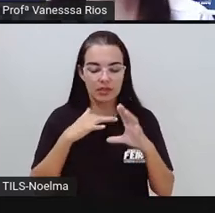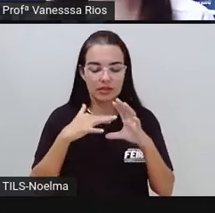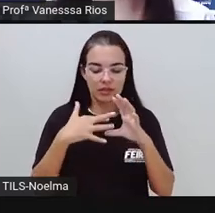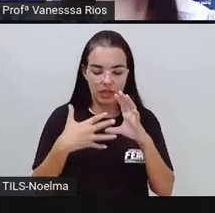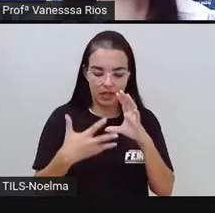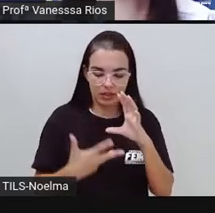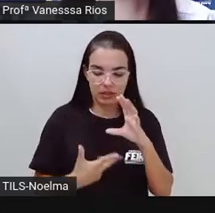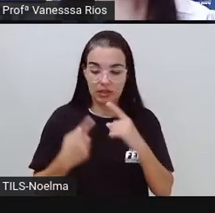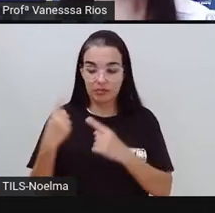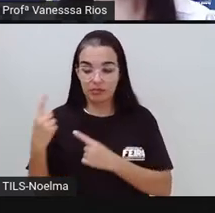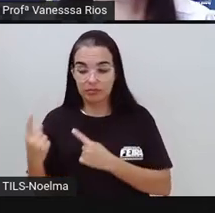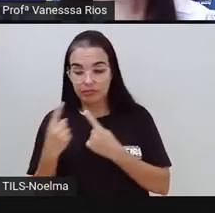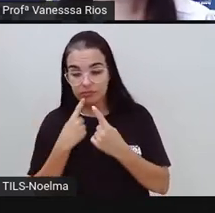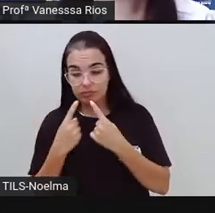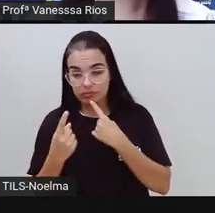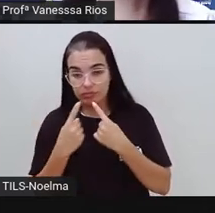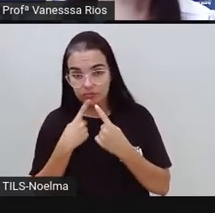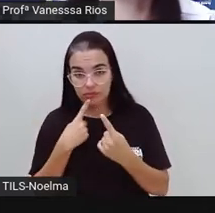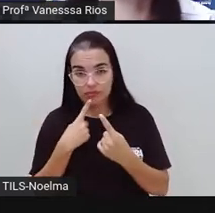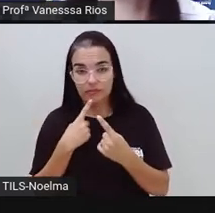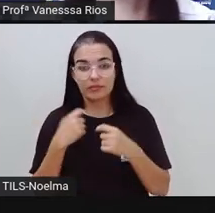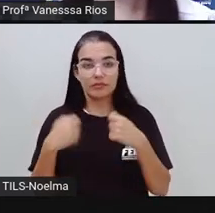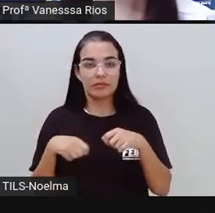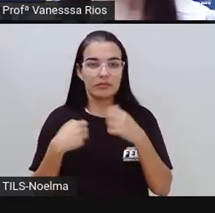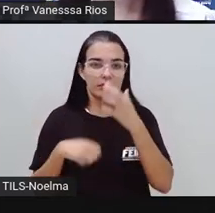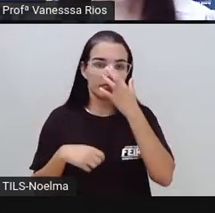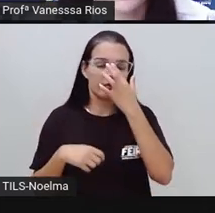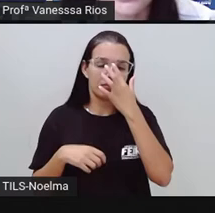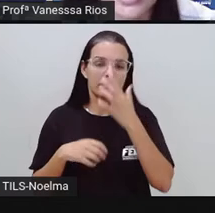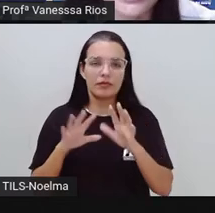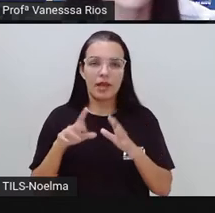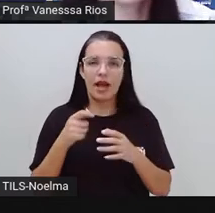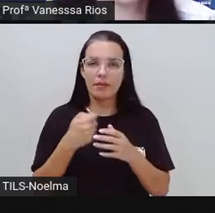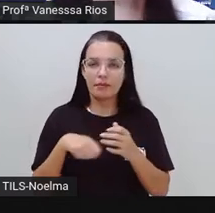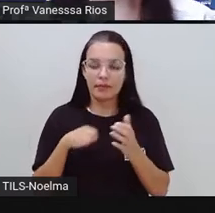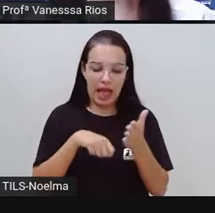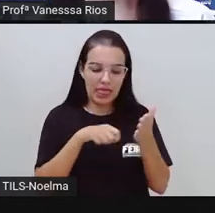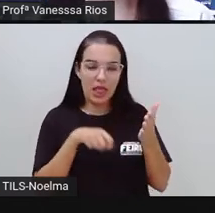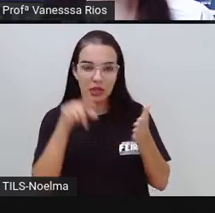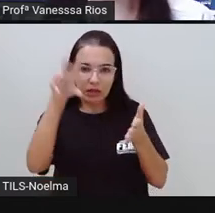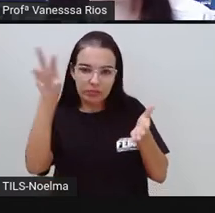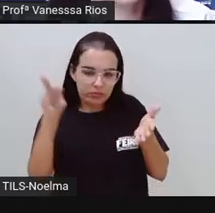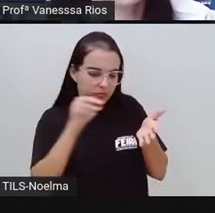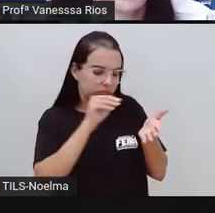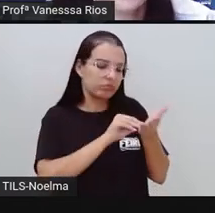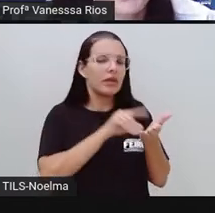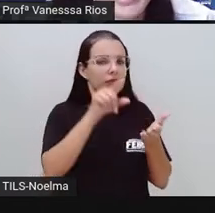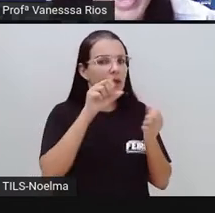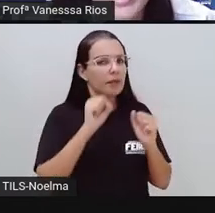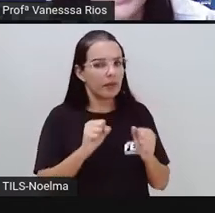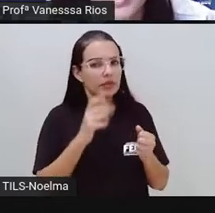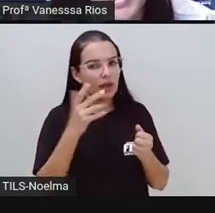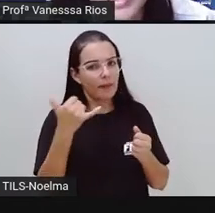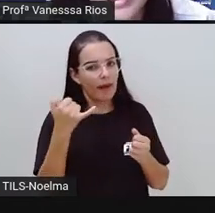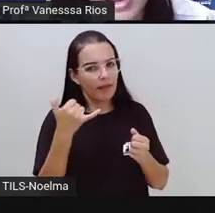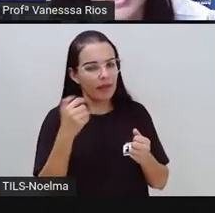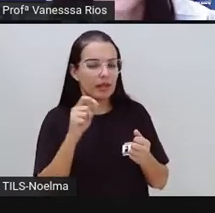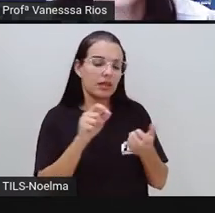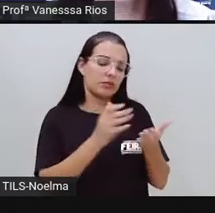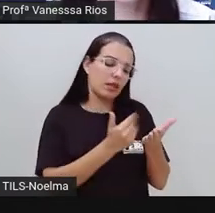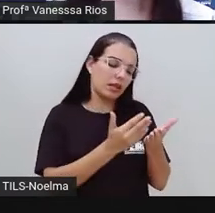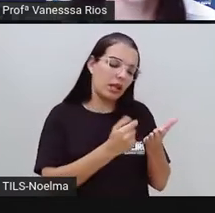desse gênero textual. Por isso que a Pré colocou a nota aí, porque nesse momento você até pode pegar aí o seu